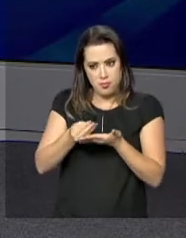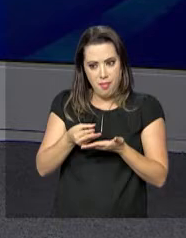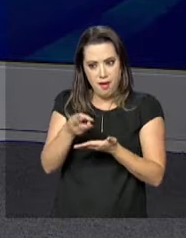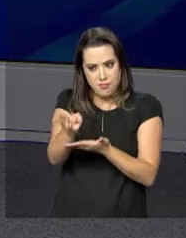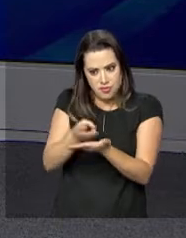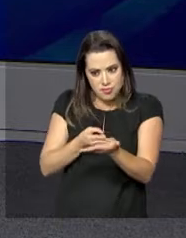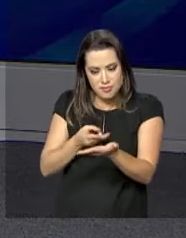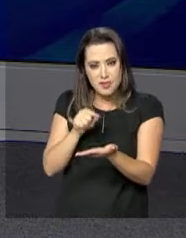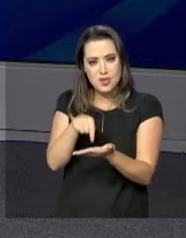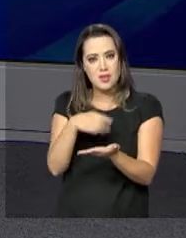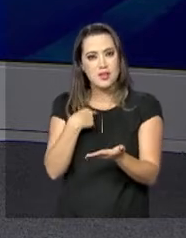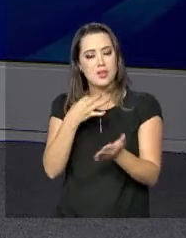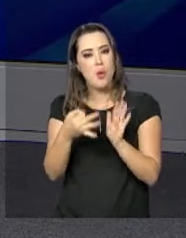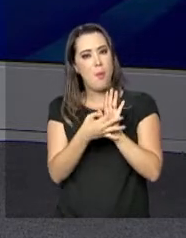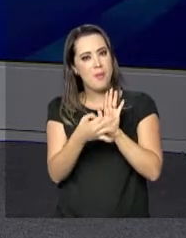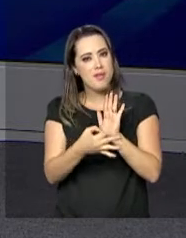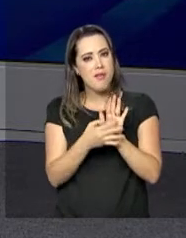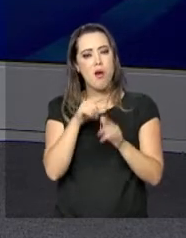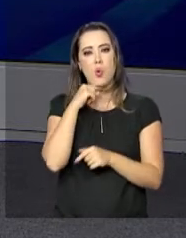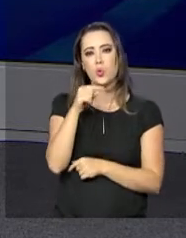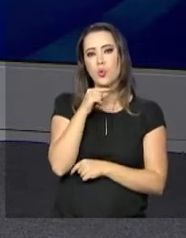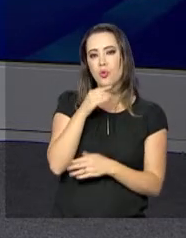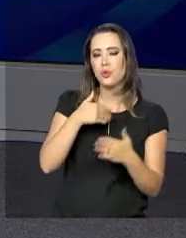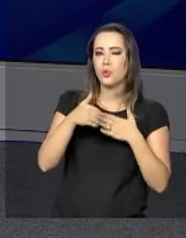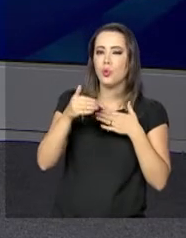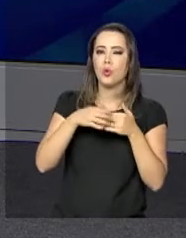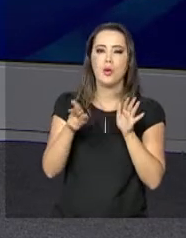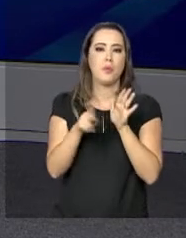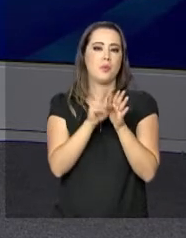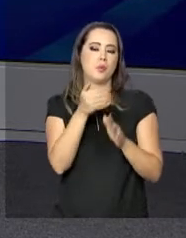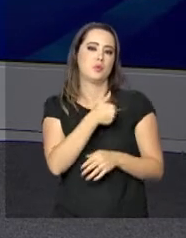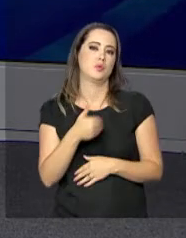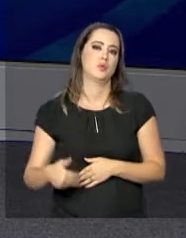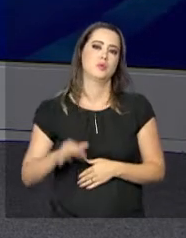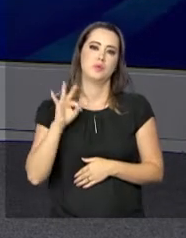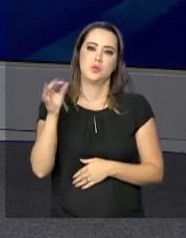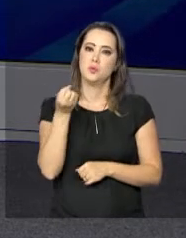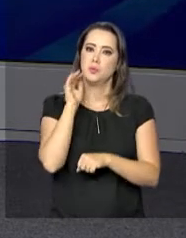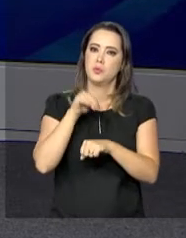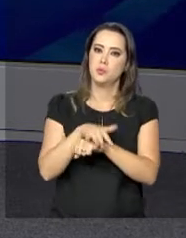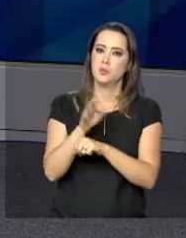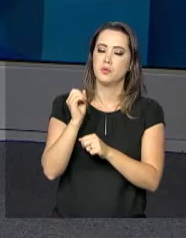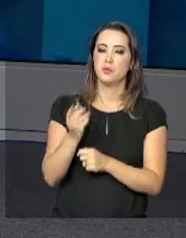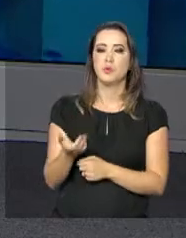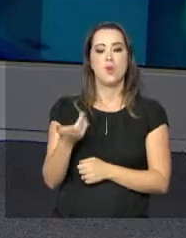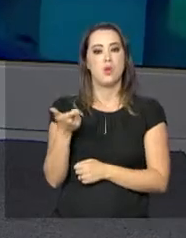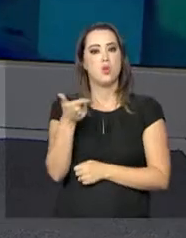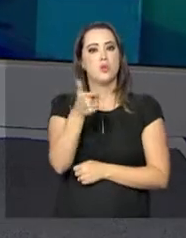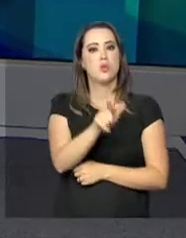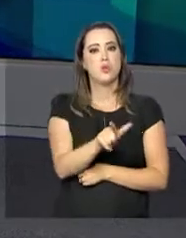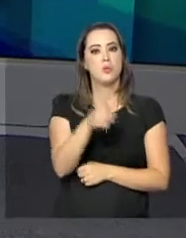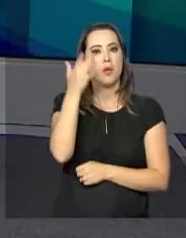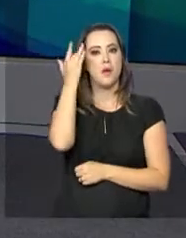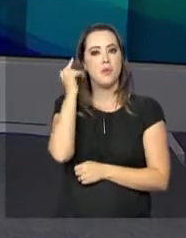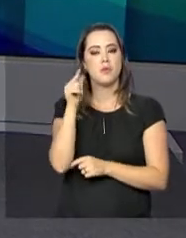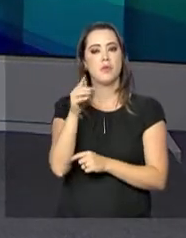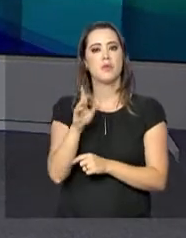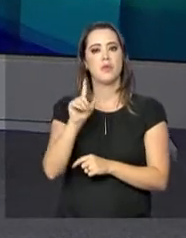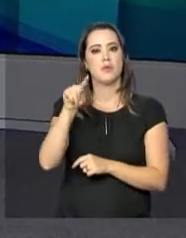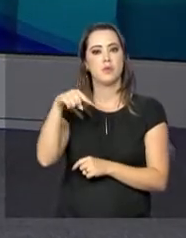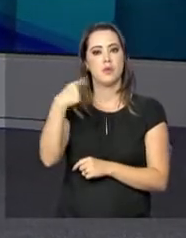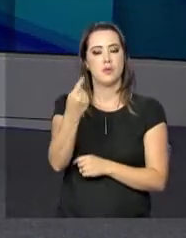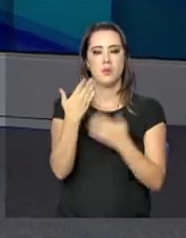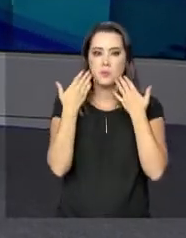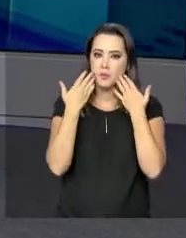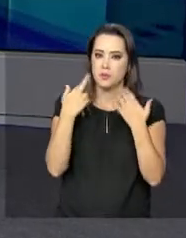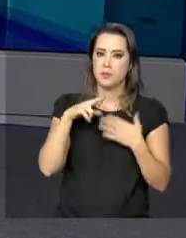reportagens ou dúvidas sobre programas e ações do governo federal. Uma boa noite para você. Nós voltamos amanhã numa próxima